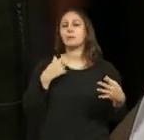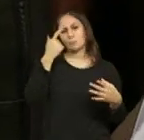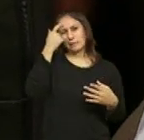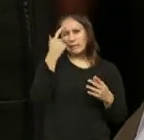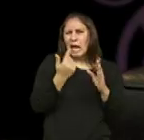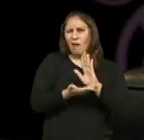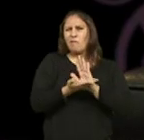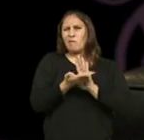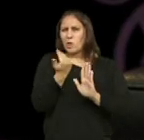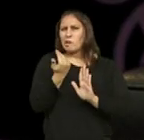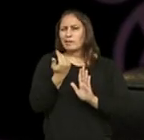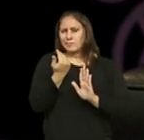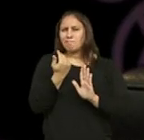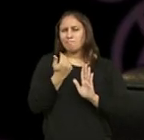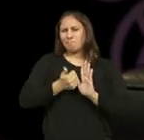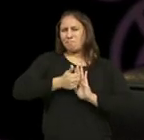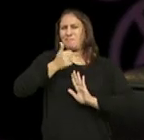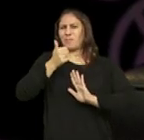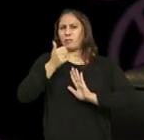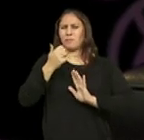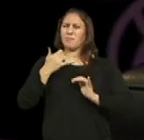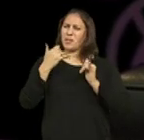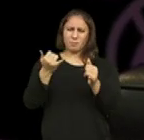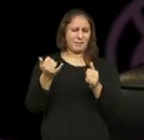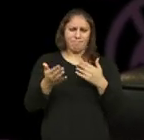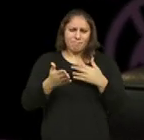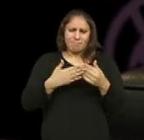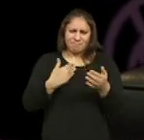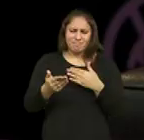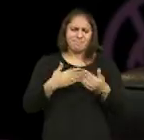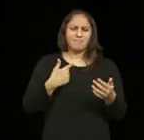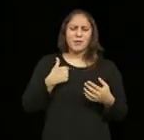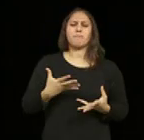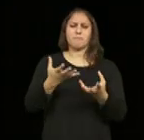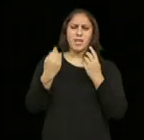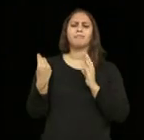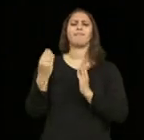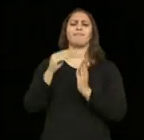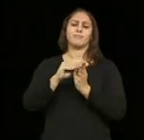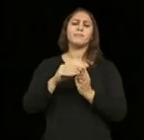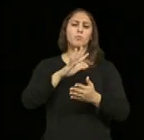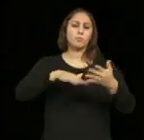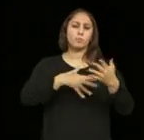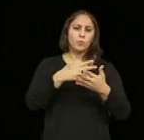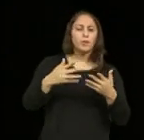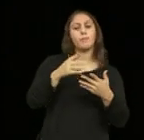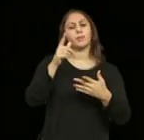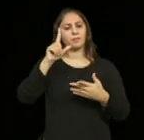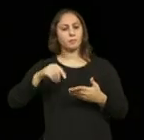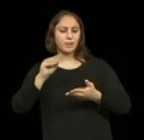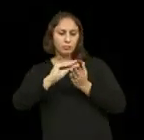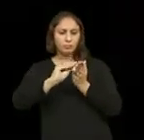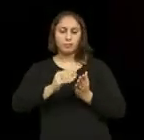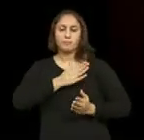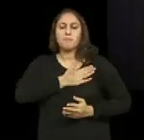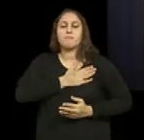Aliás, até hesitei tirá-lo, mas depois pensei já estava destinado, quero lá saber. Gosto muito do Dylan e gosto deste poema, especialmente.